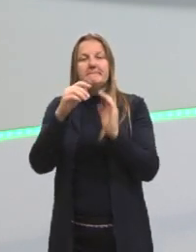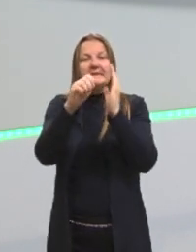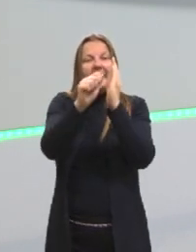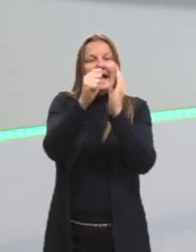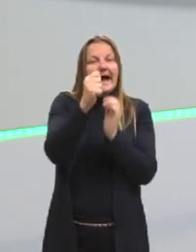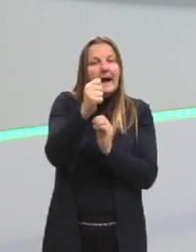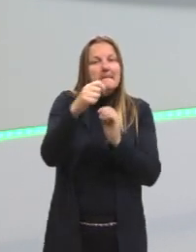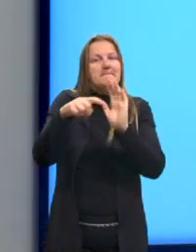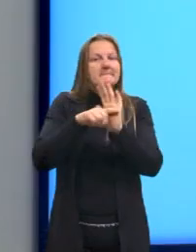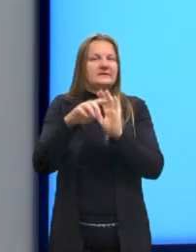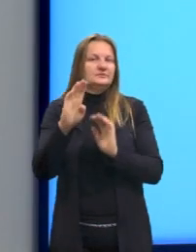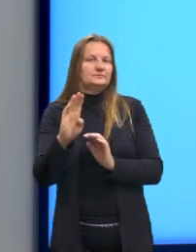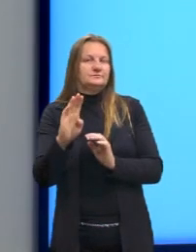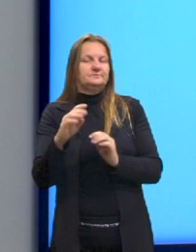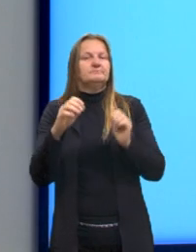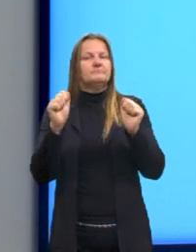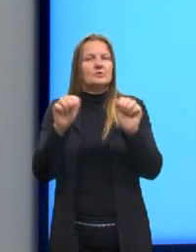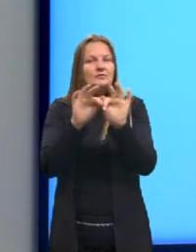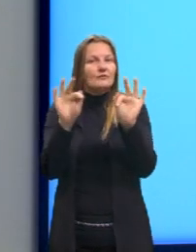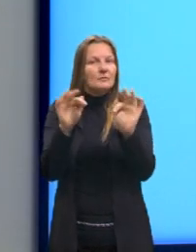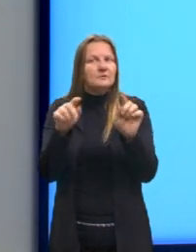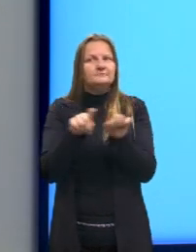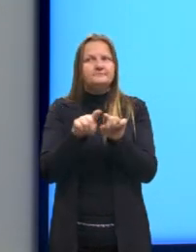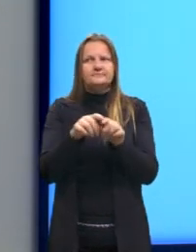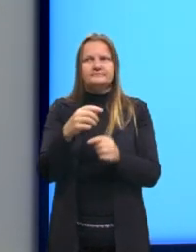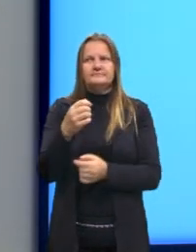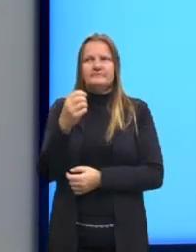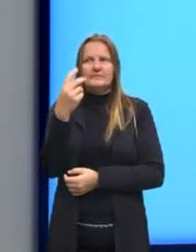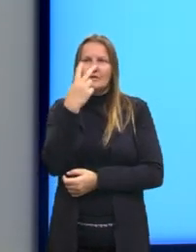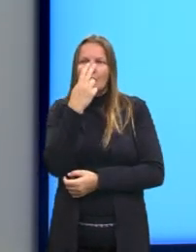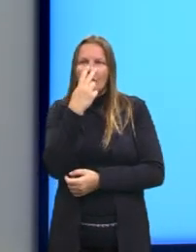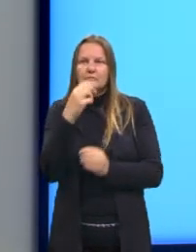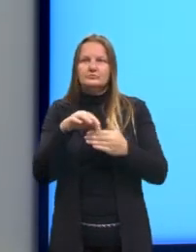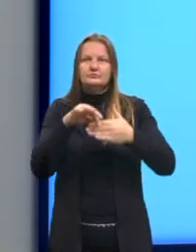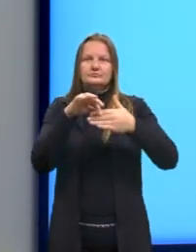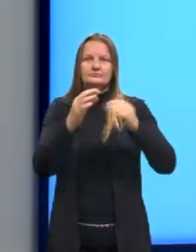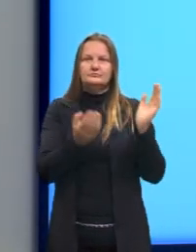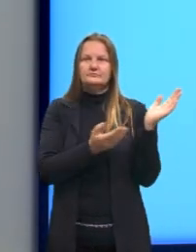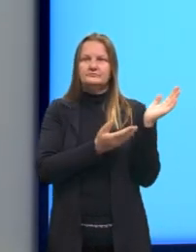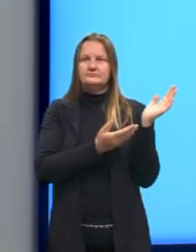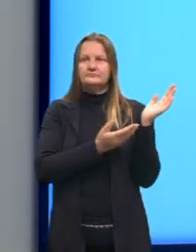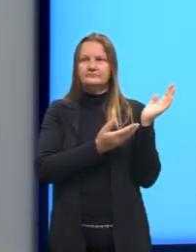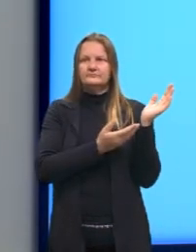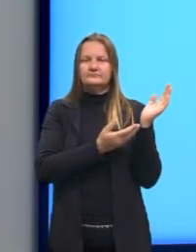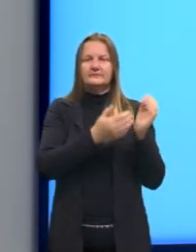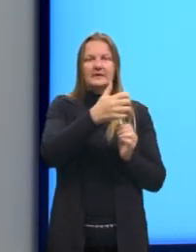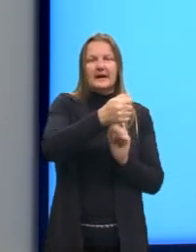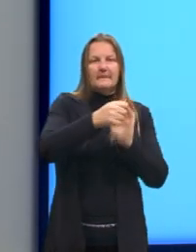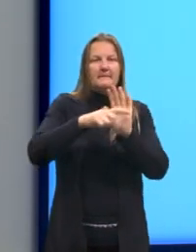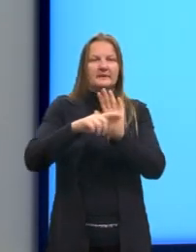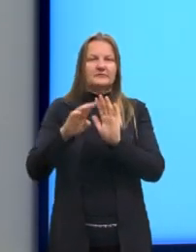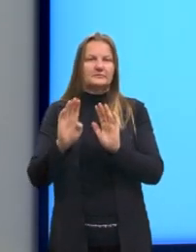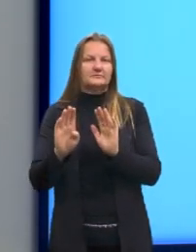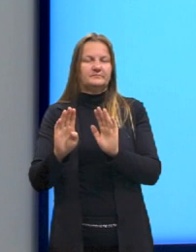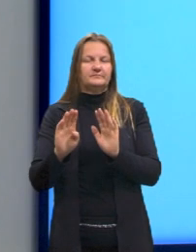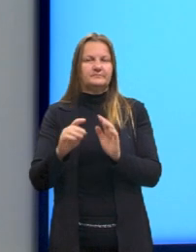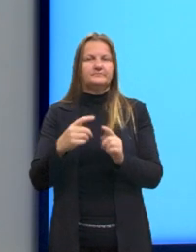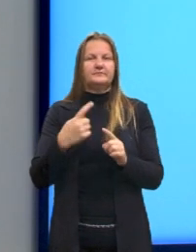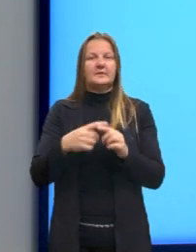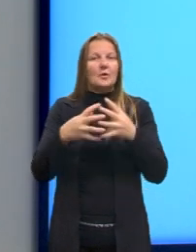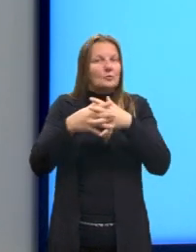B. Até aqui na fórmula, eu já deixei ali evidenciado, né, A menos B. Só para a gente não